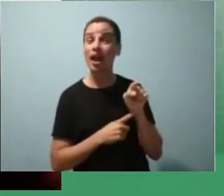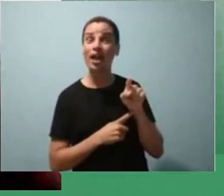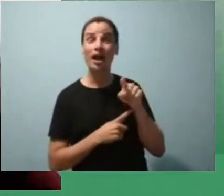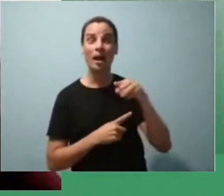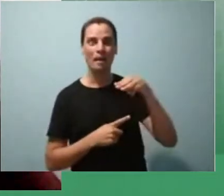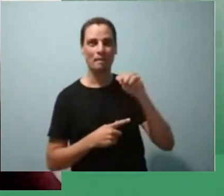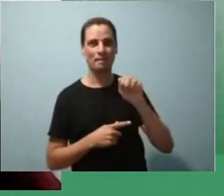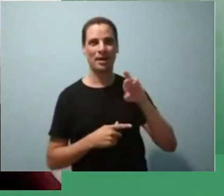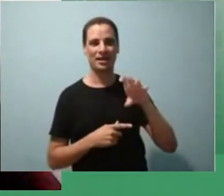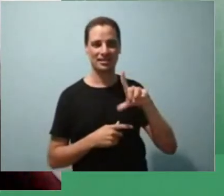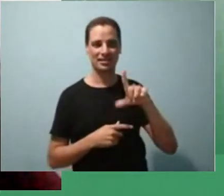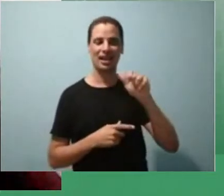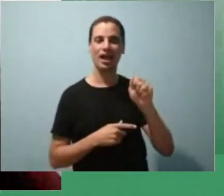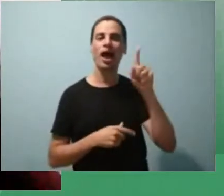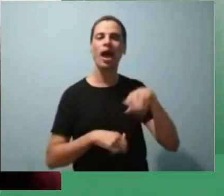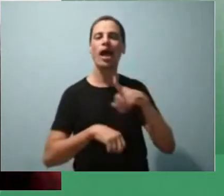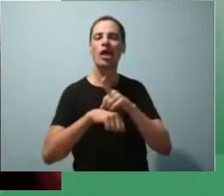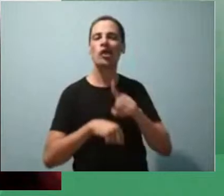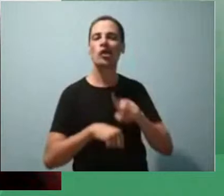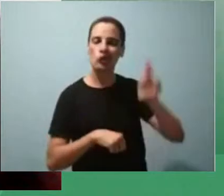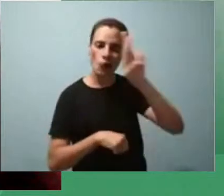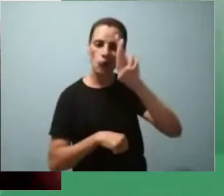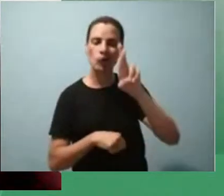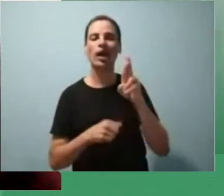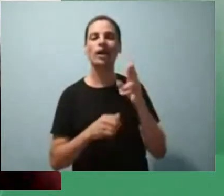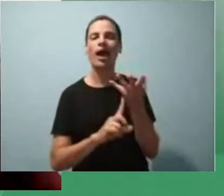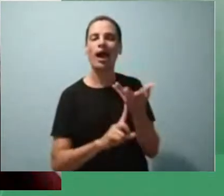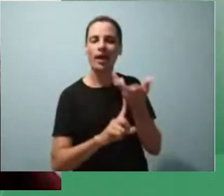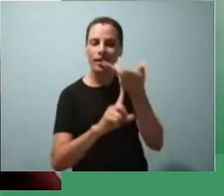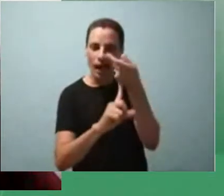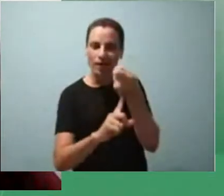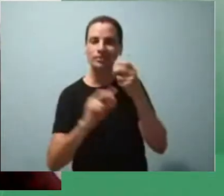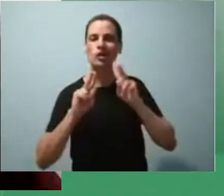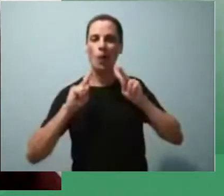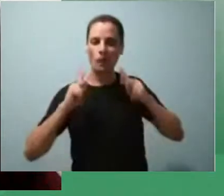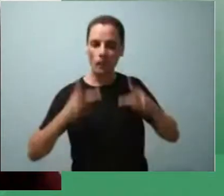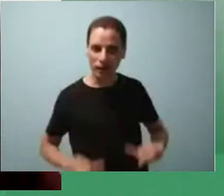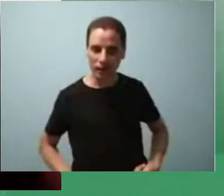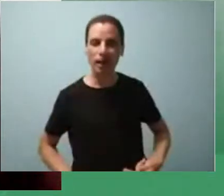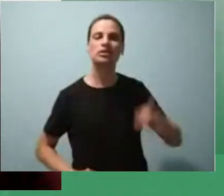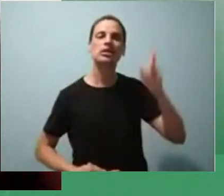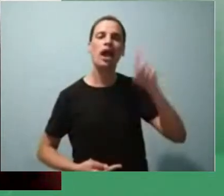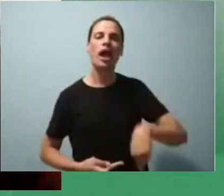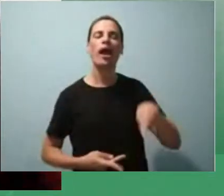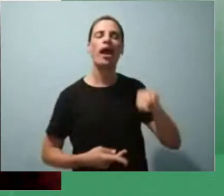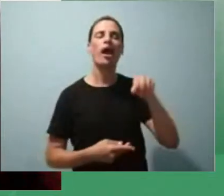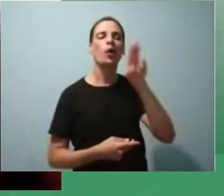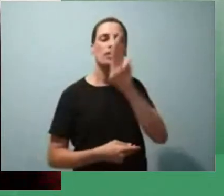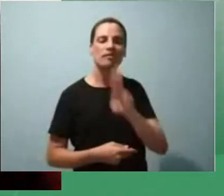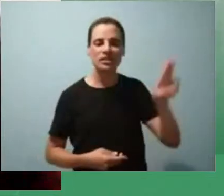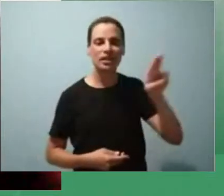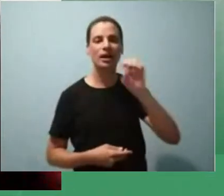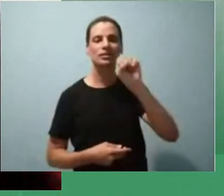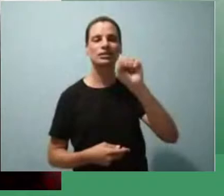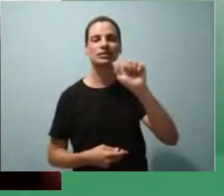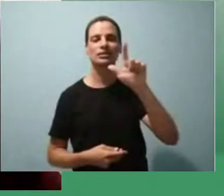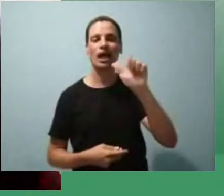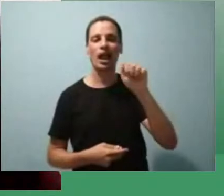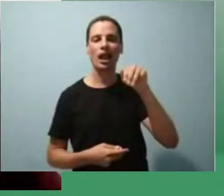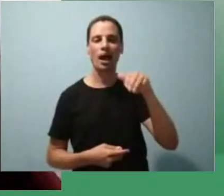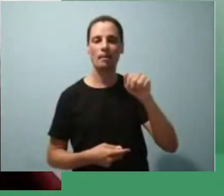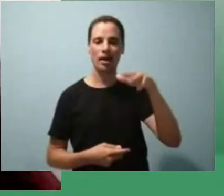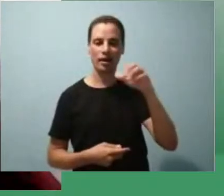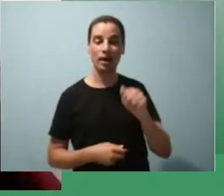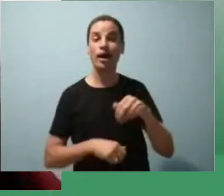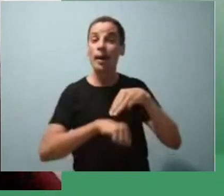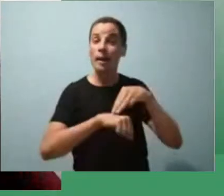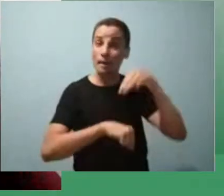doutoranda em Artes e Humanidades pela Universidade de Salamanca, mestre em Linguística Aplicada